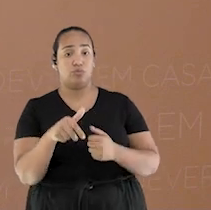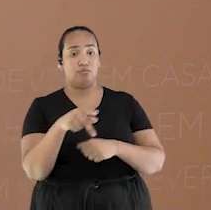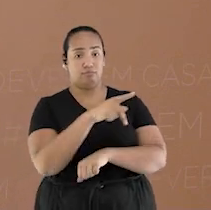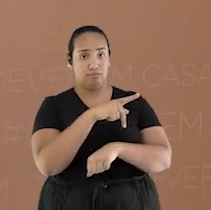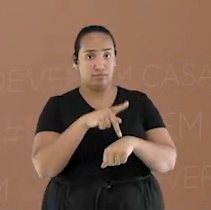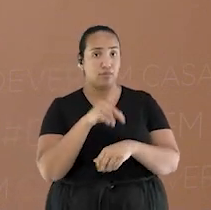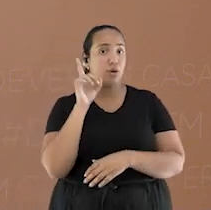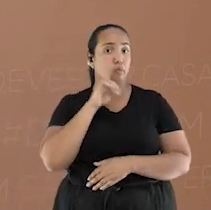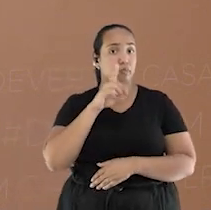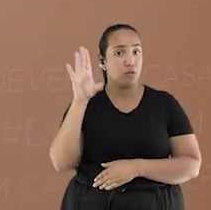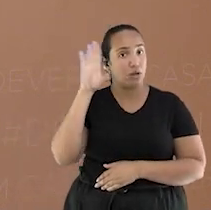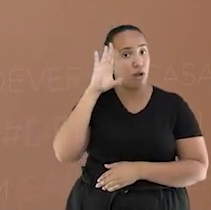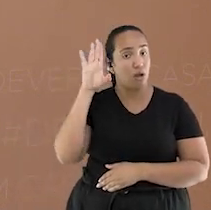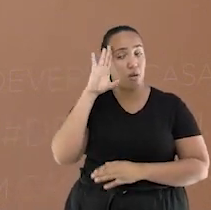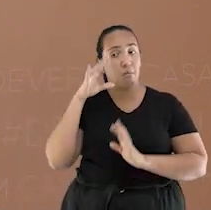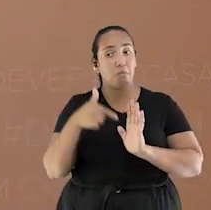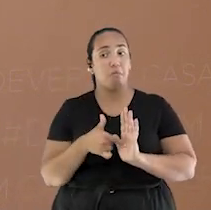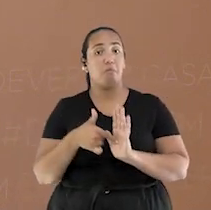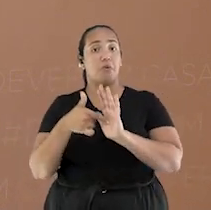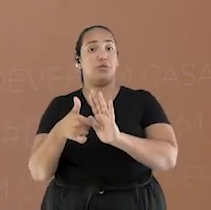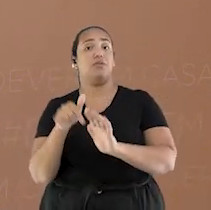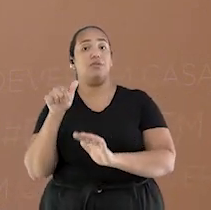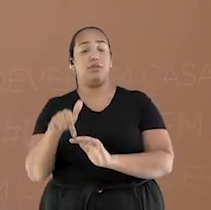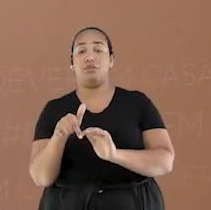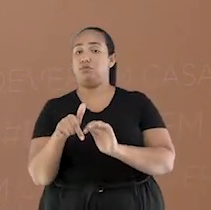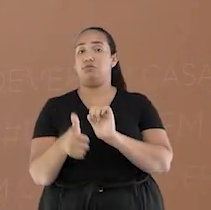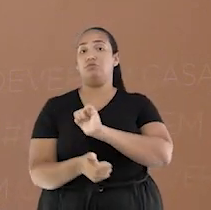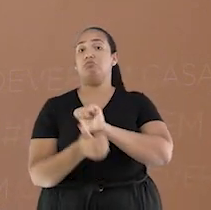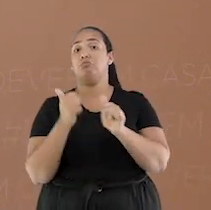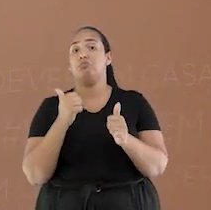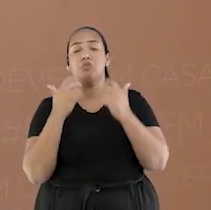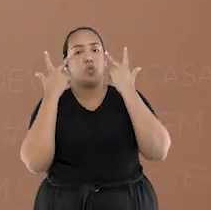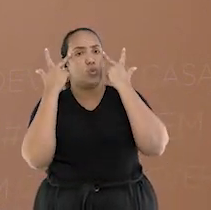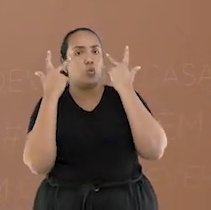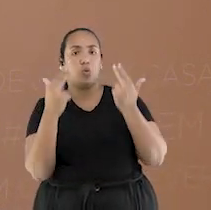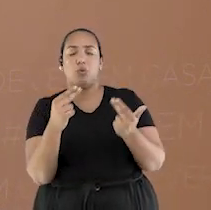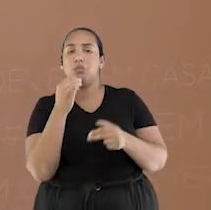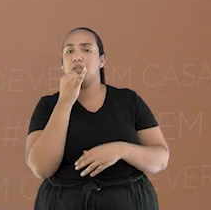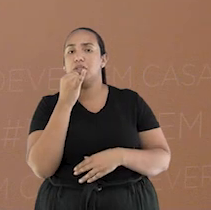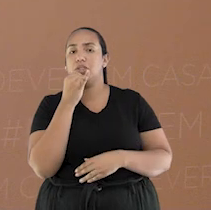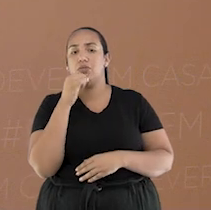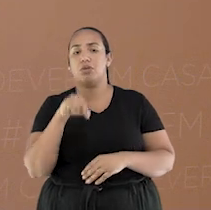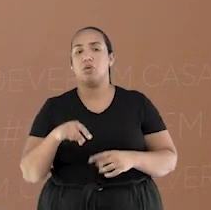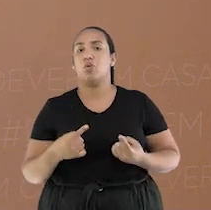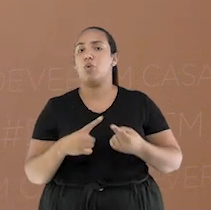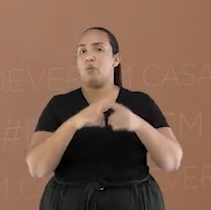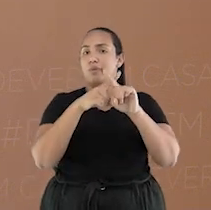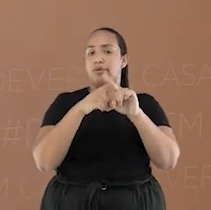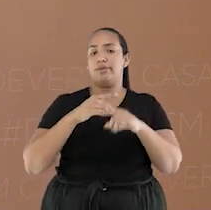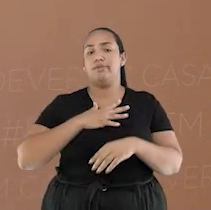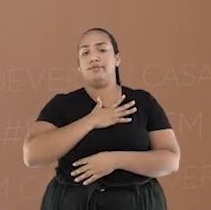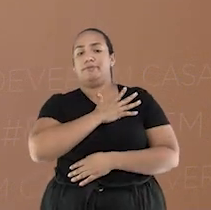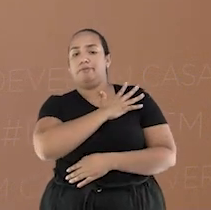tropas americanas mostraram na Europa o jogo que era comum em recriações e campeonatos entre militares.